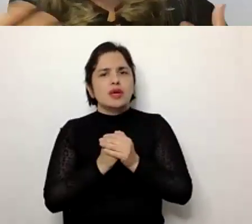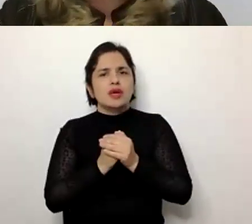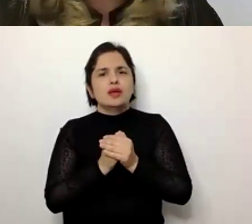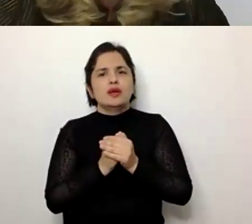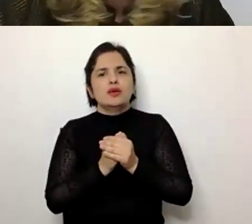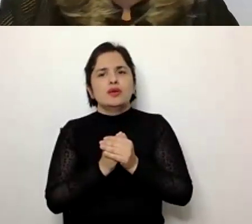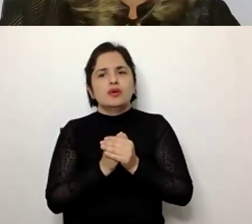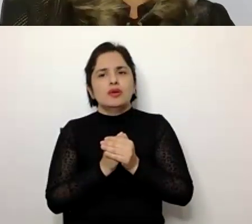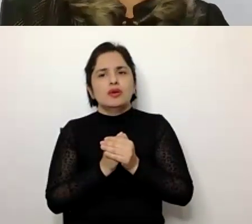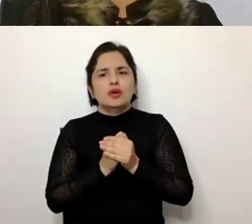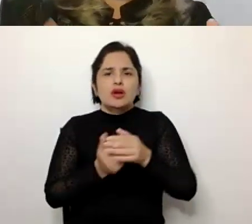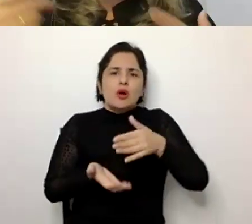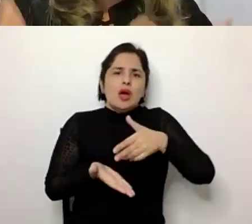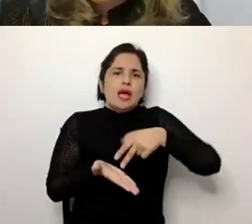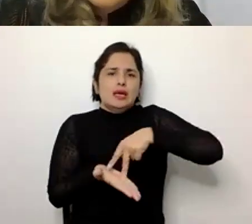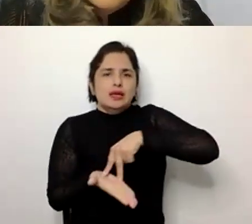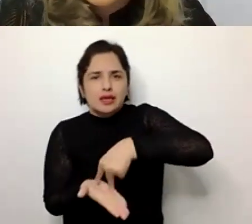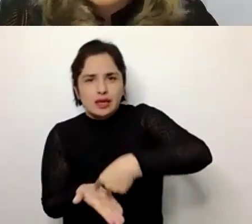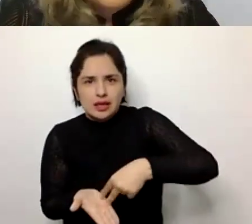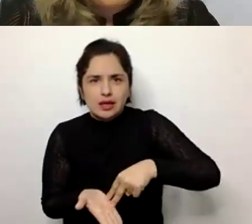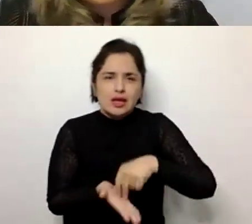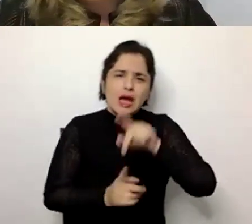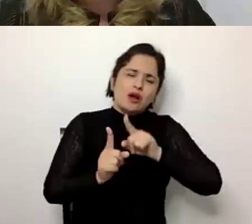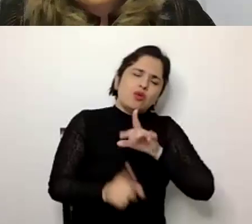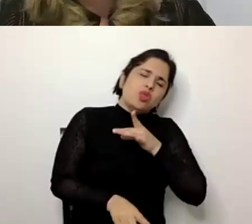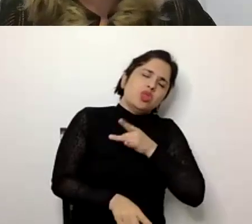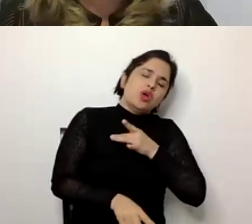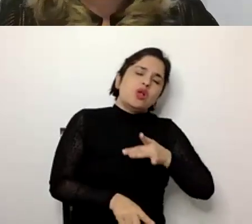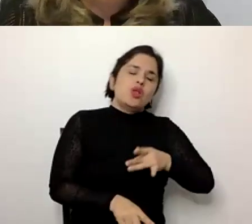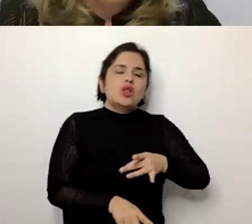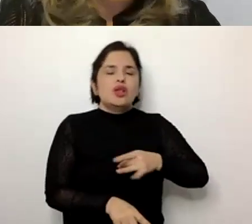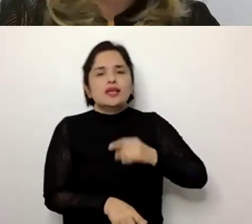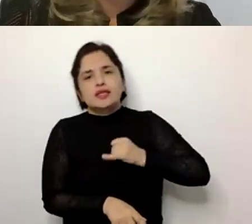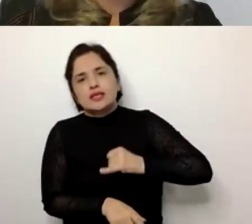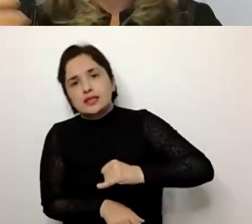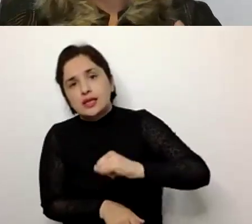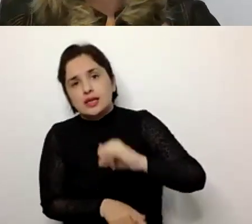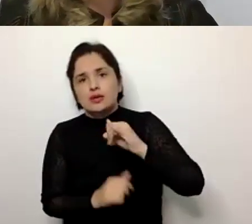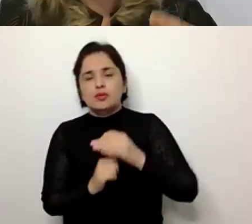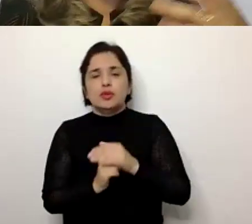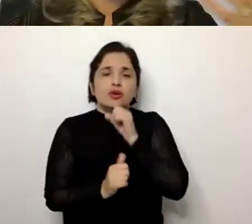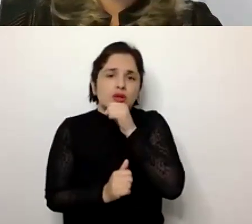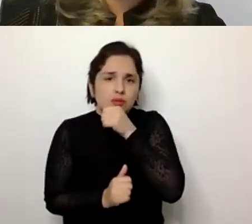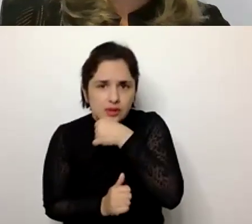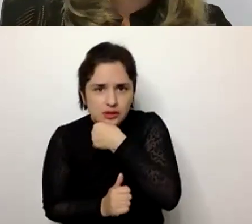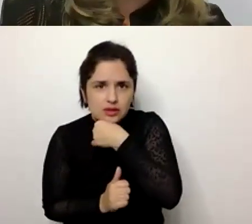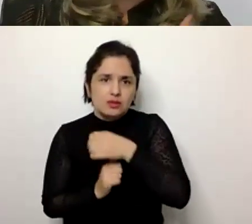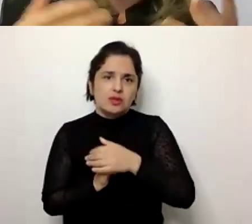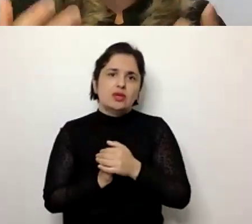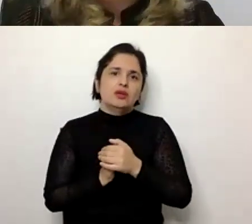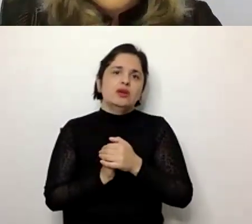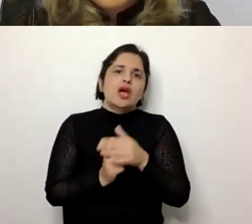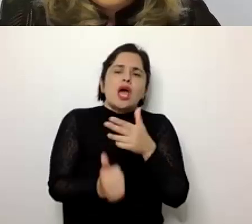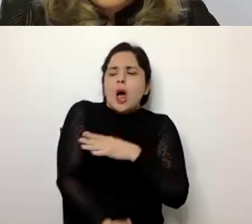menor equilíbrio, algumas doenças que sempre acontecem com o envelhecimento, a diabetes, um colesterol,